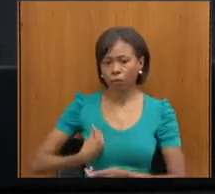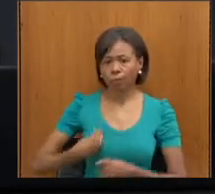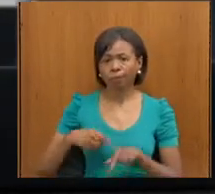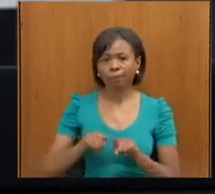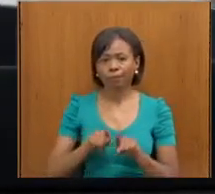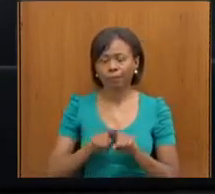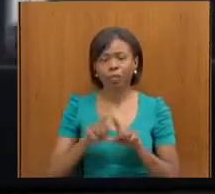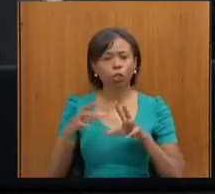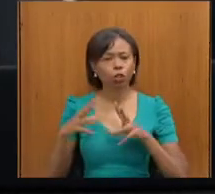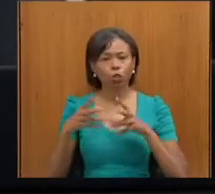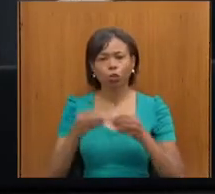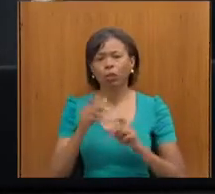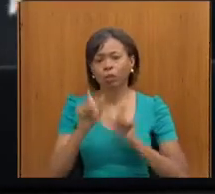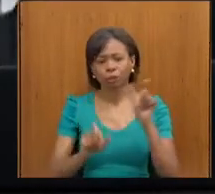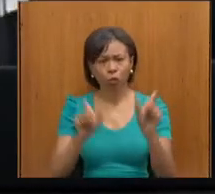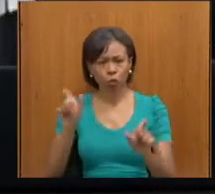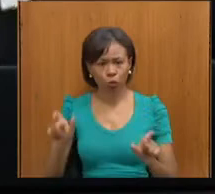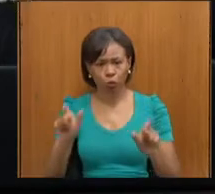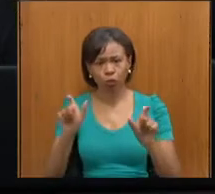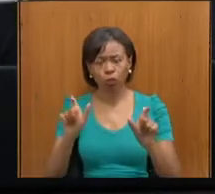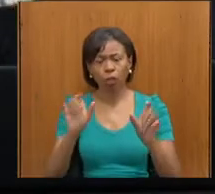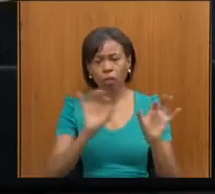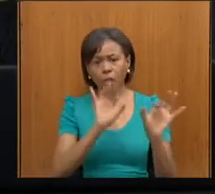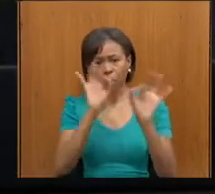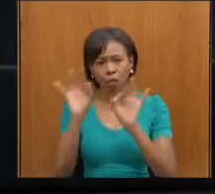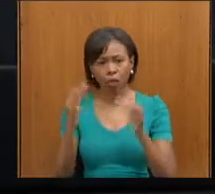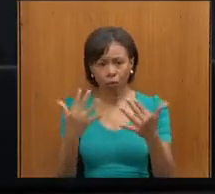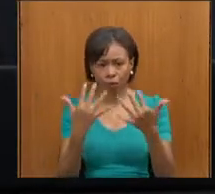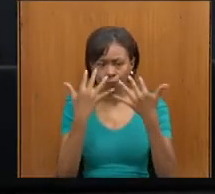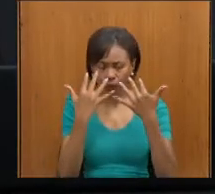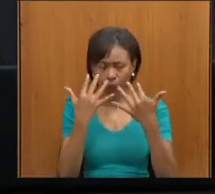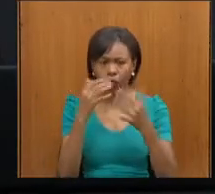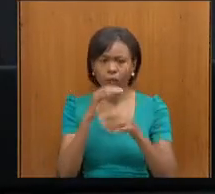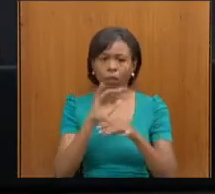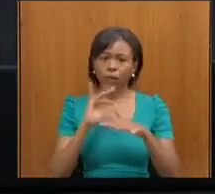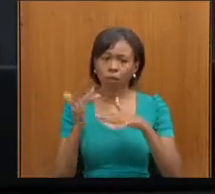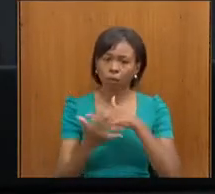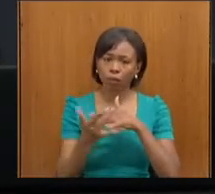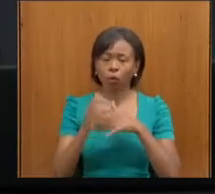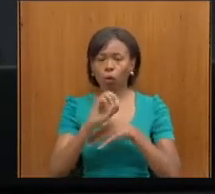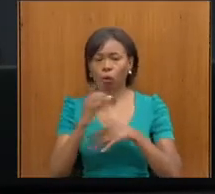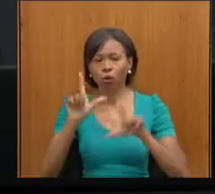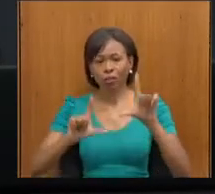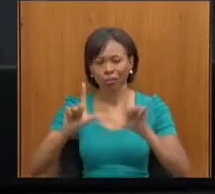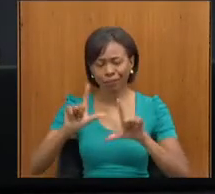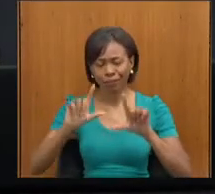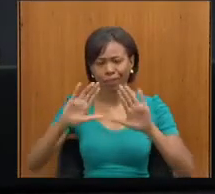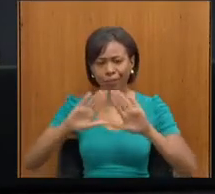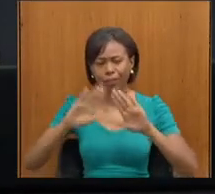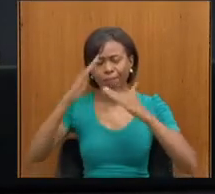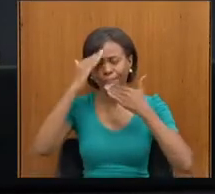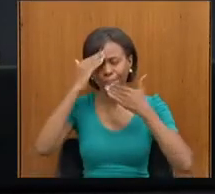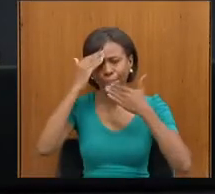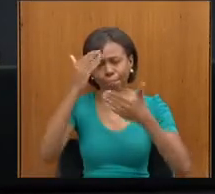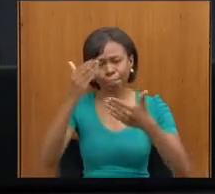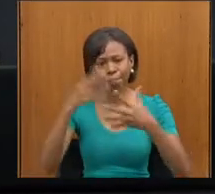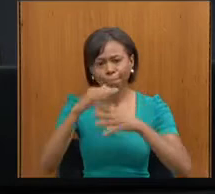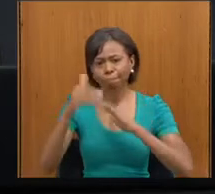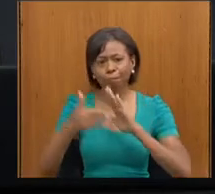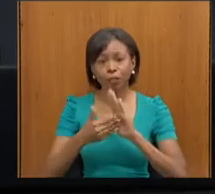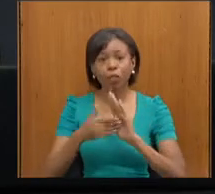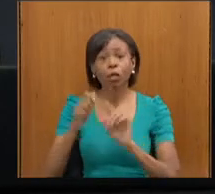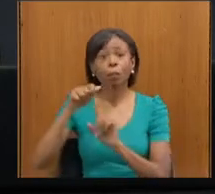todos aqueles que nos acompanharam através da rede social ou da TV Assembleia. Agradeço imensamente. No mês de